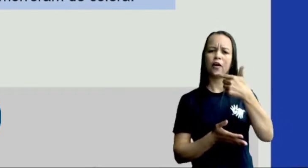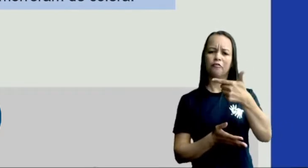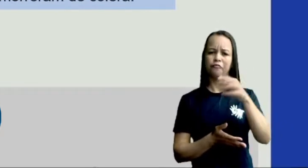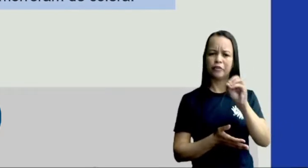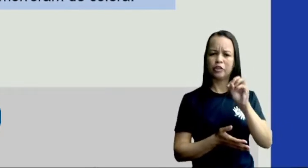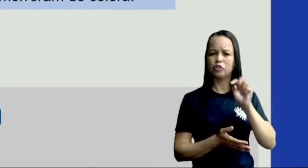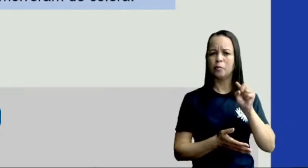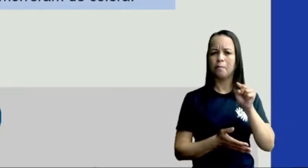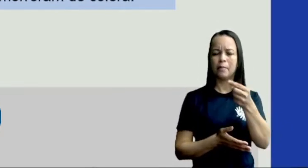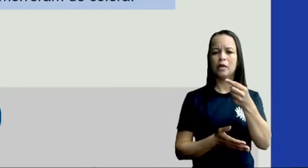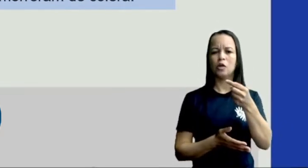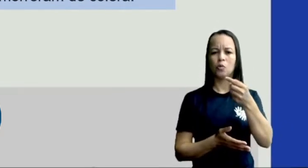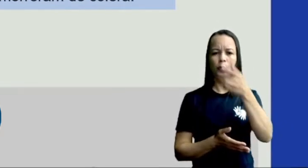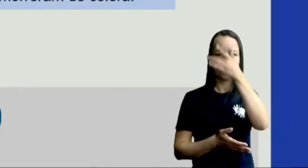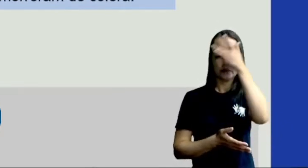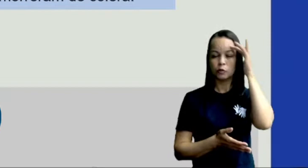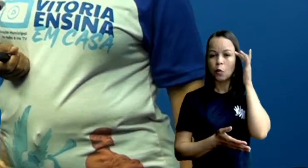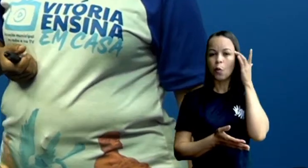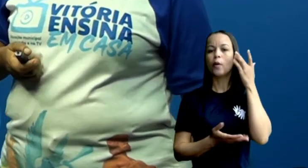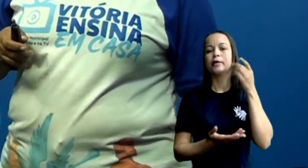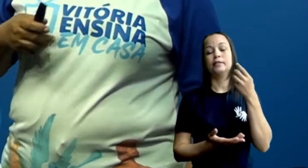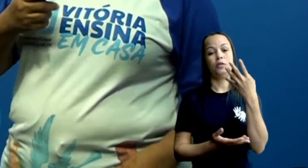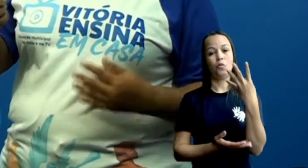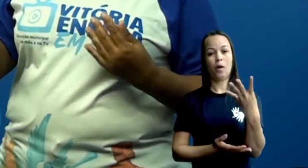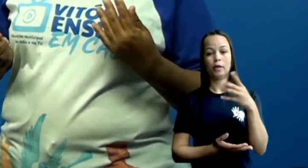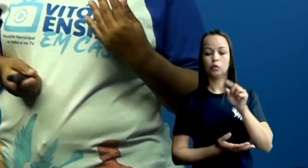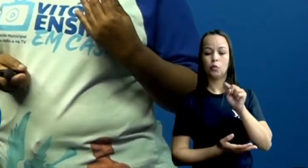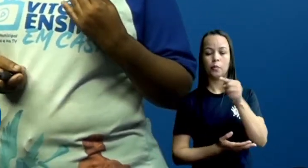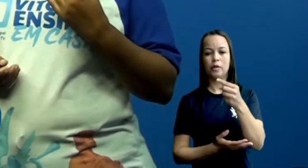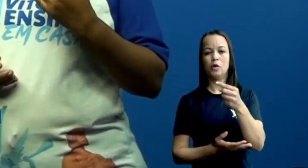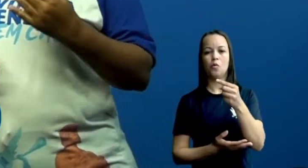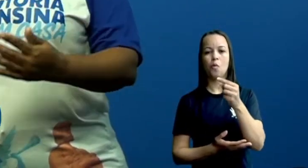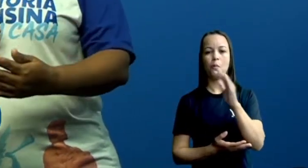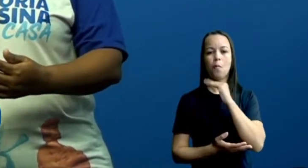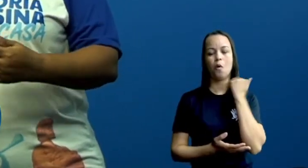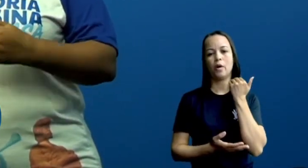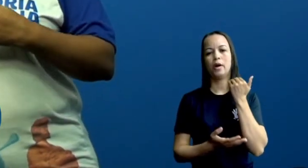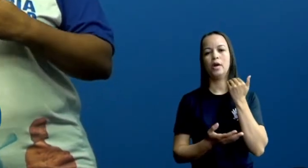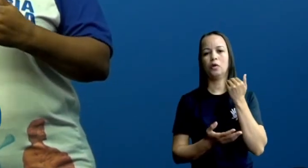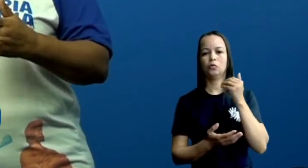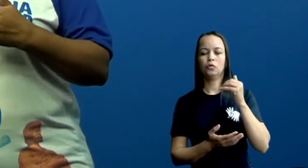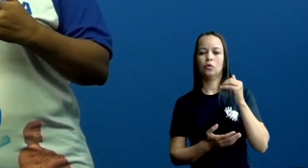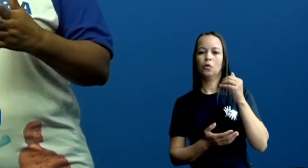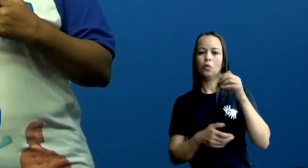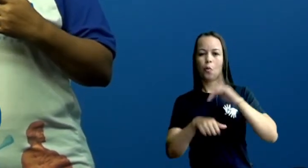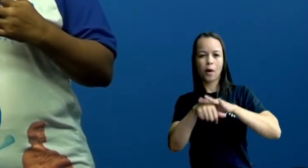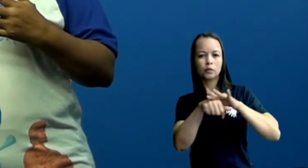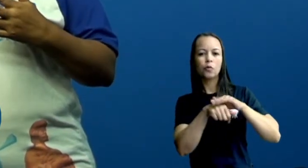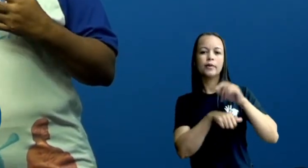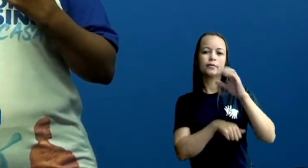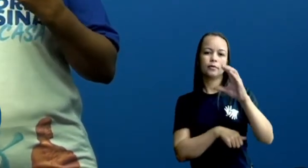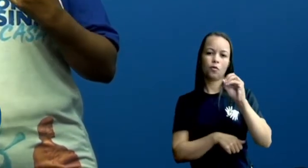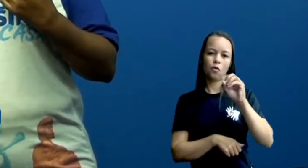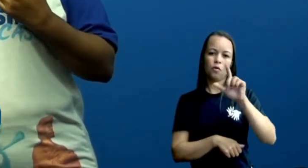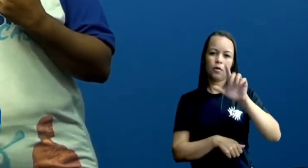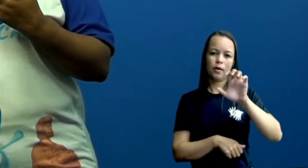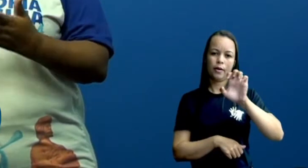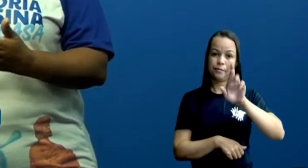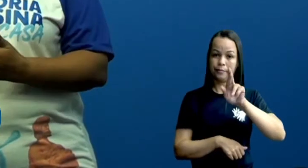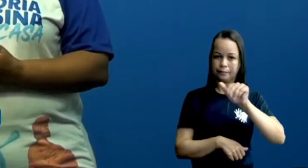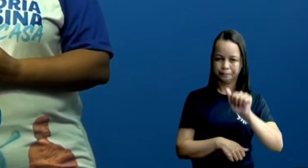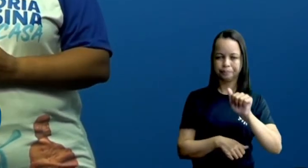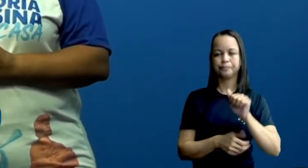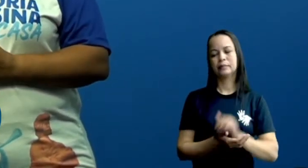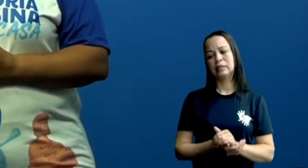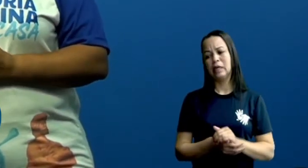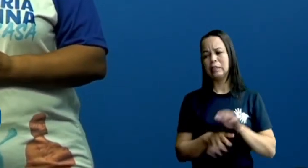4 mil morreram de cólera. Como eu havia falado, então assim, havia uma divergência na margem